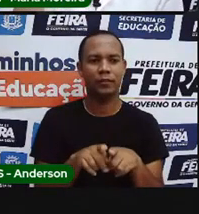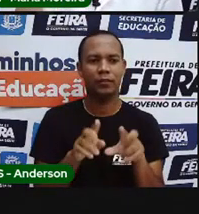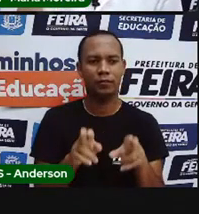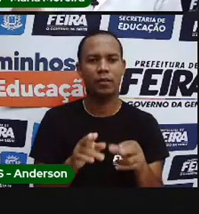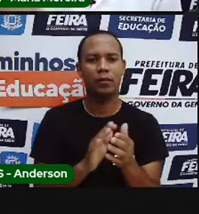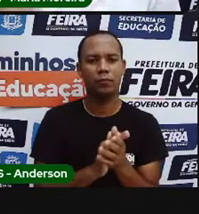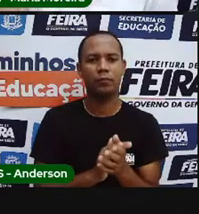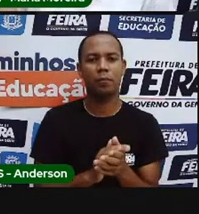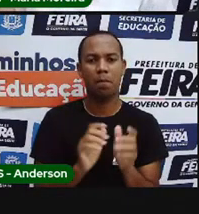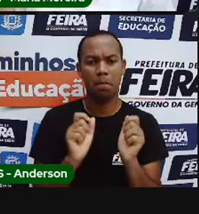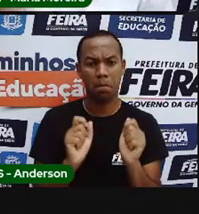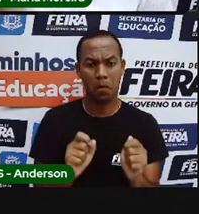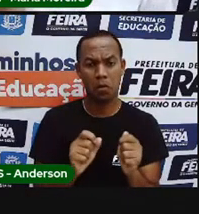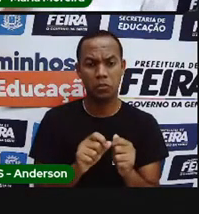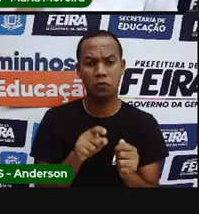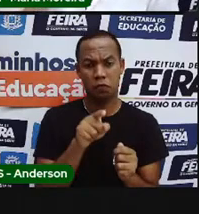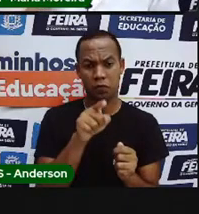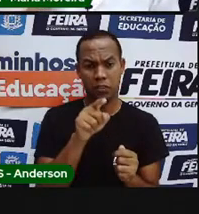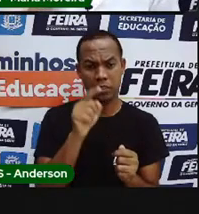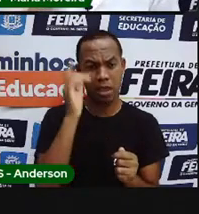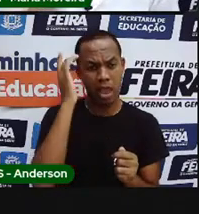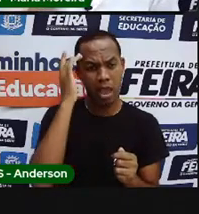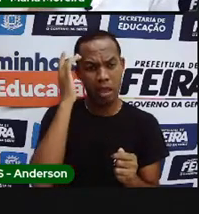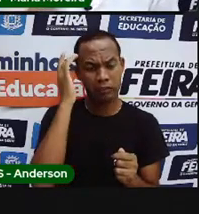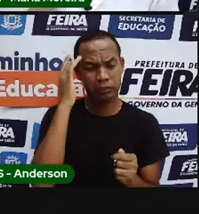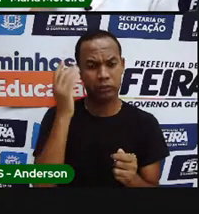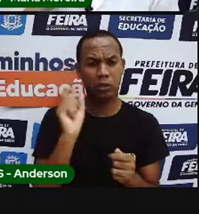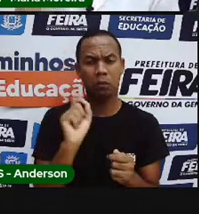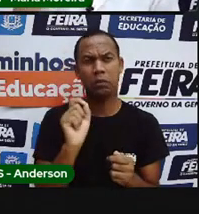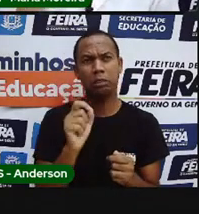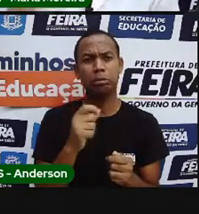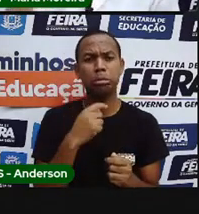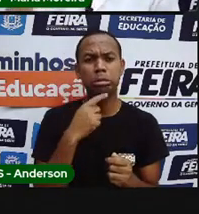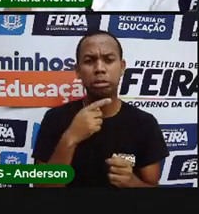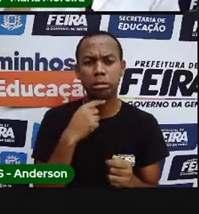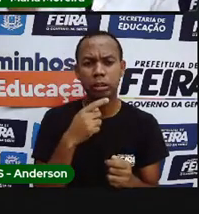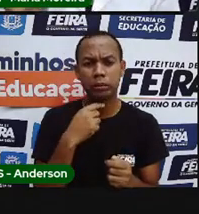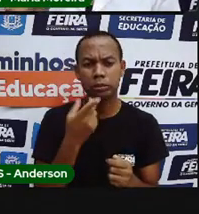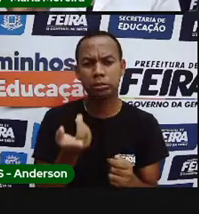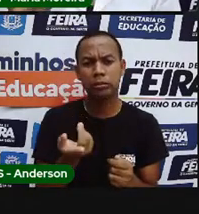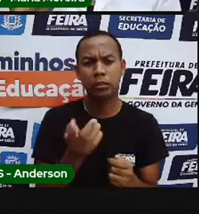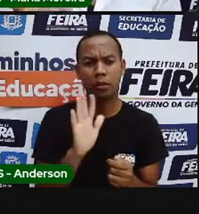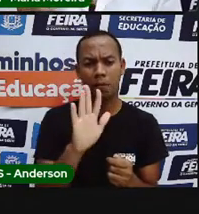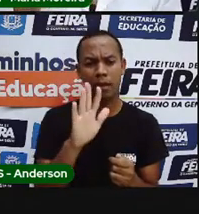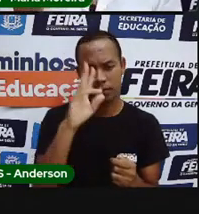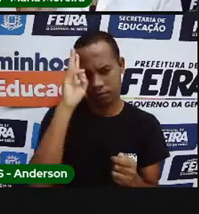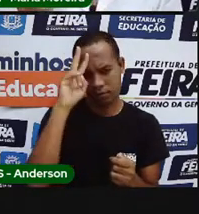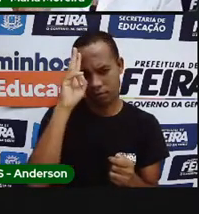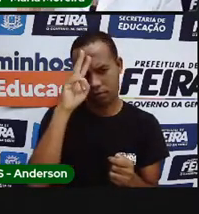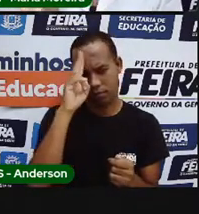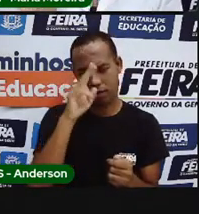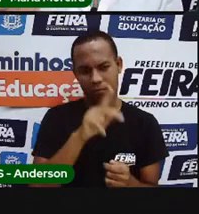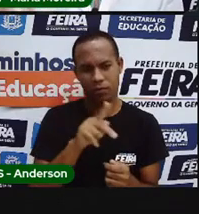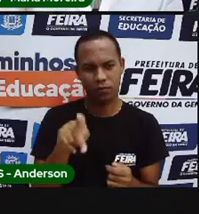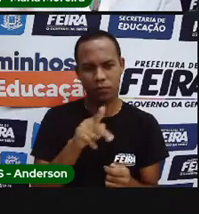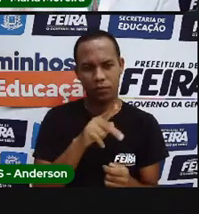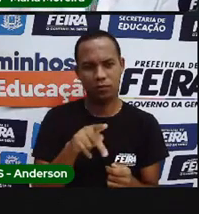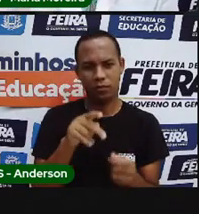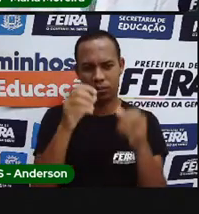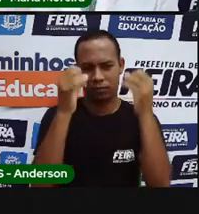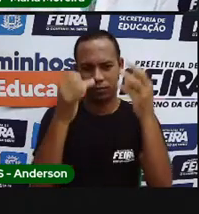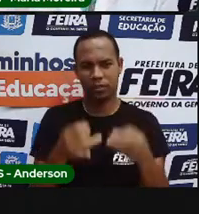Pode ser que você ache que em algum momento não deu certo. Mas lembra do conselho da Pramaria. O importante é